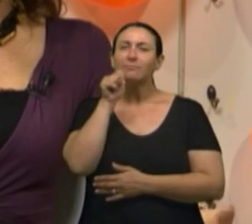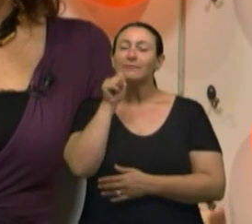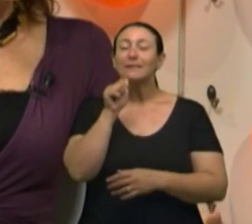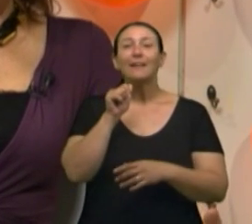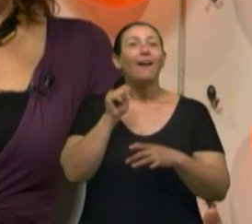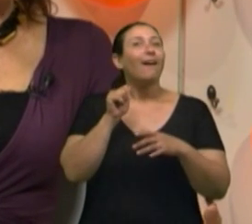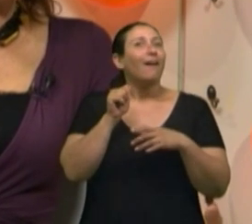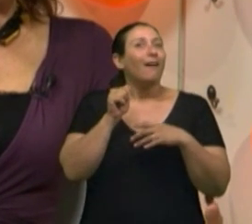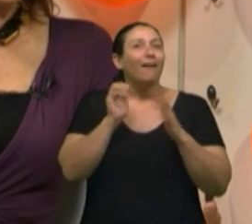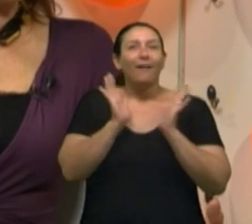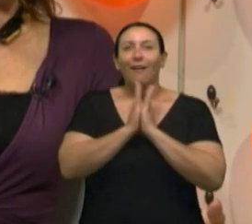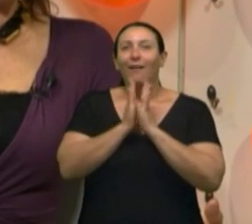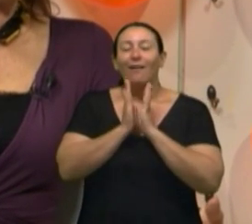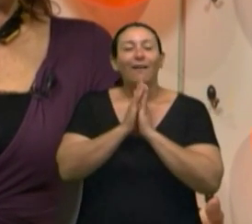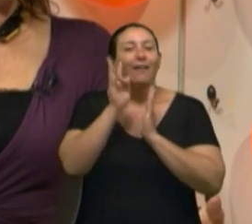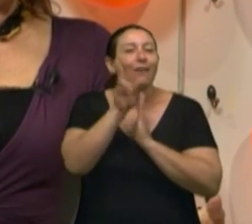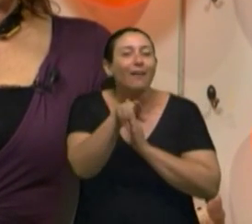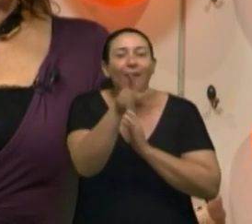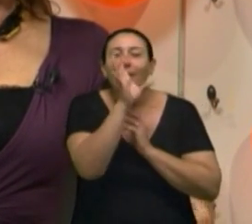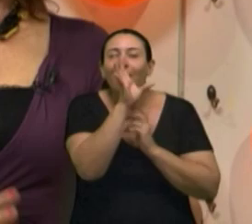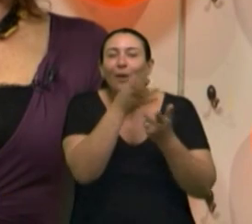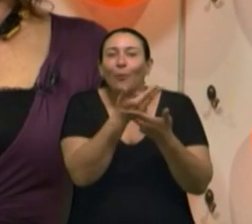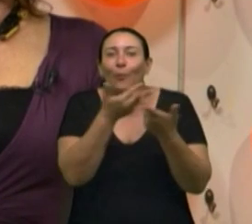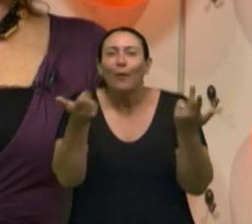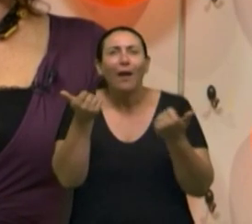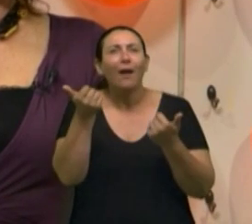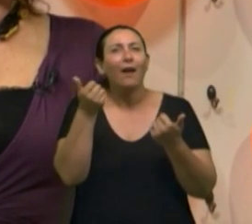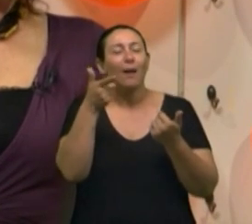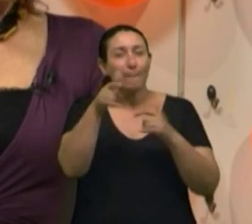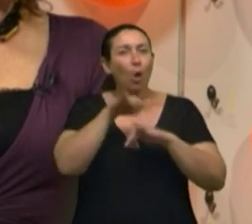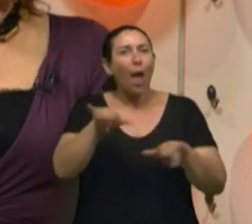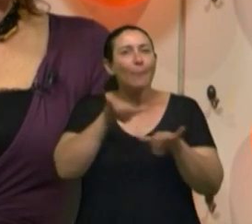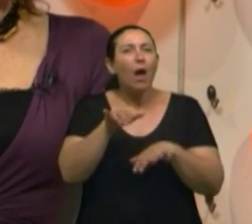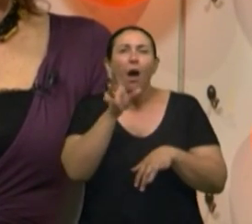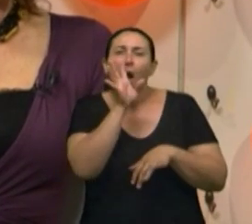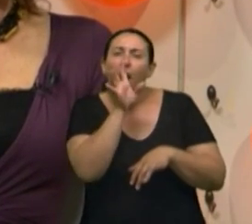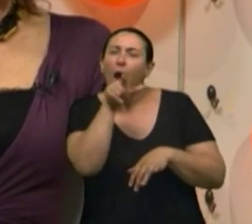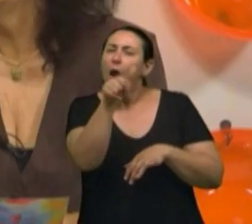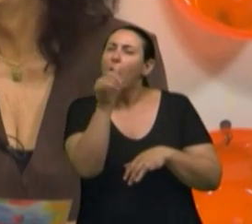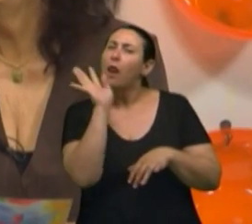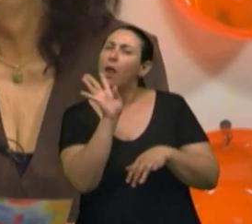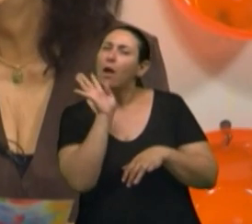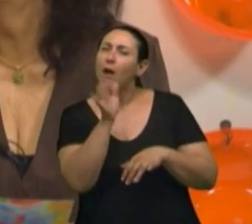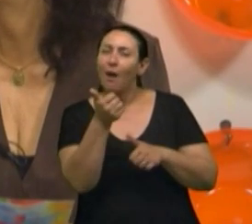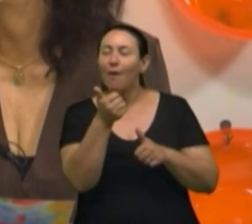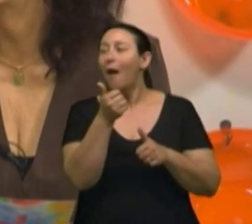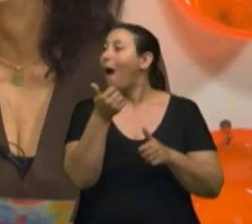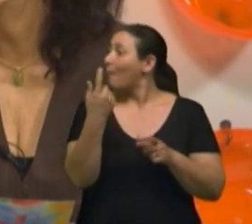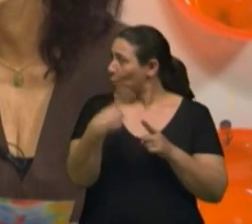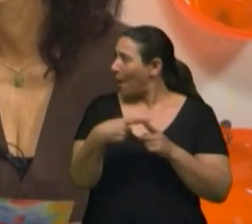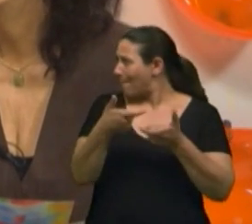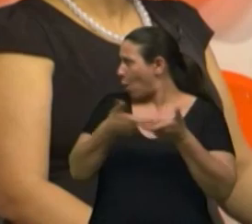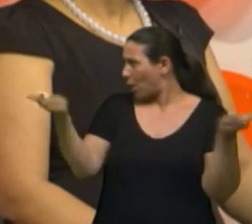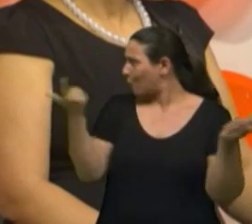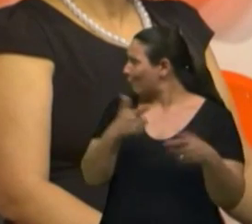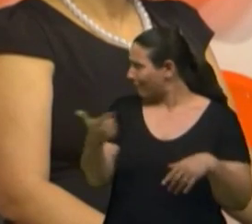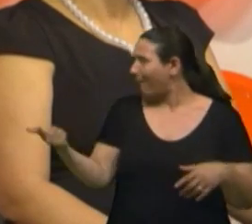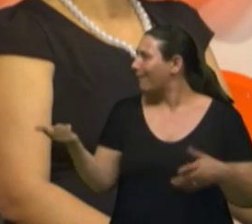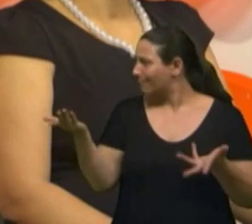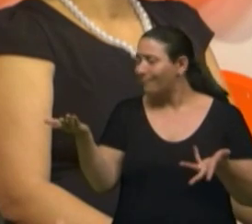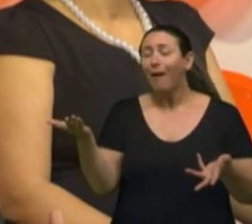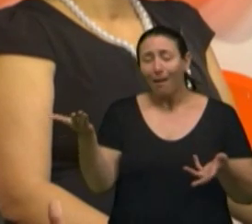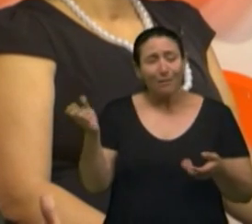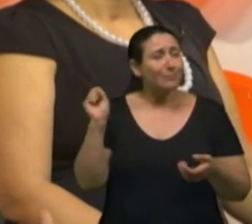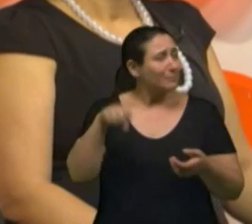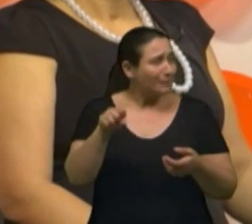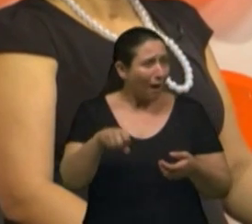ficam deslumbradas com o que elas escutam no programa nessa semana. Porque muitas não tiveram esse programa. maioria não teve.